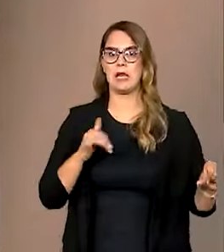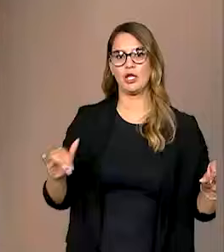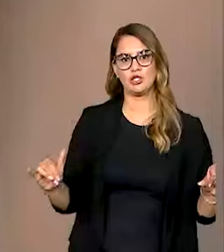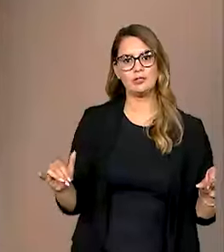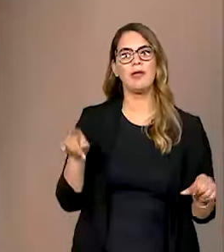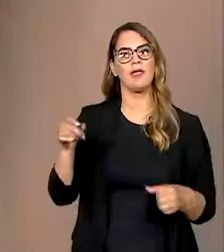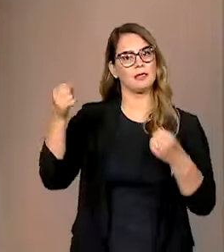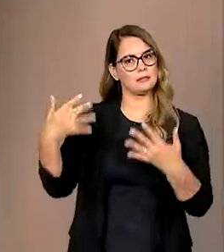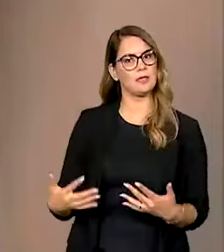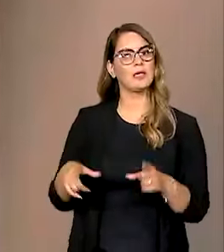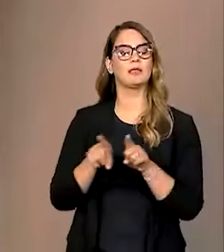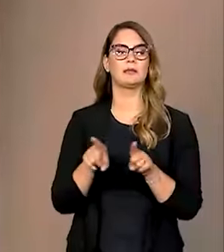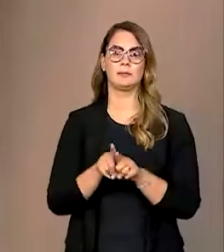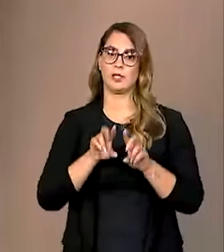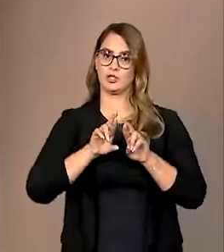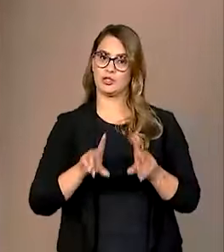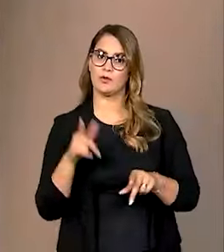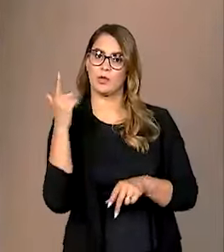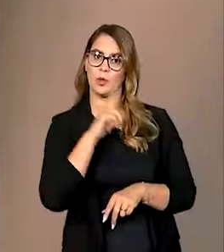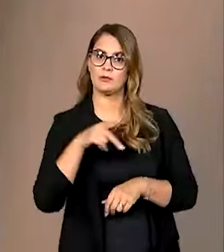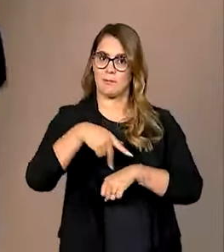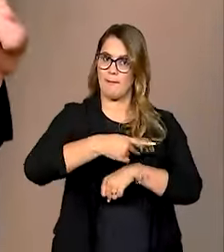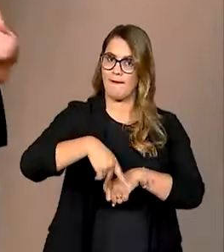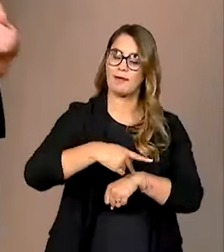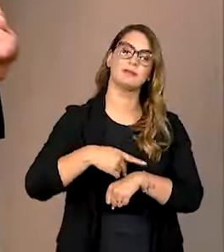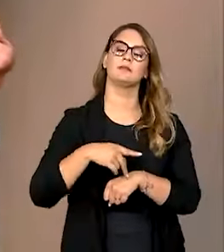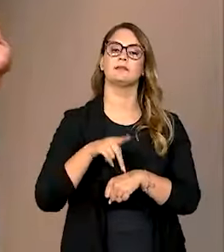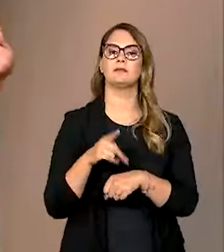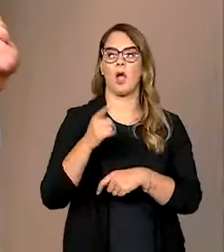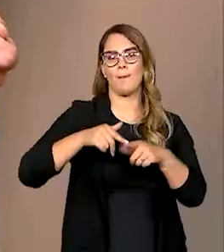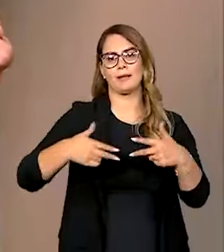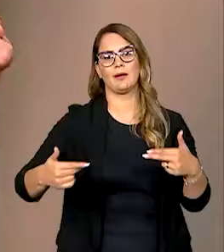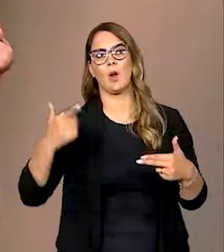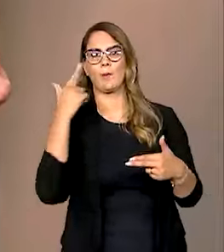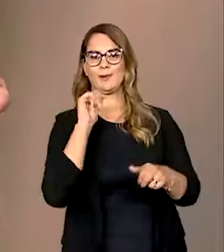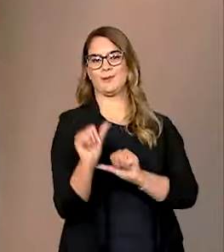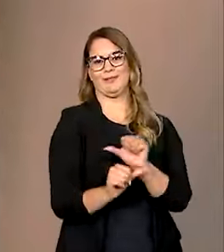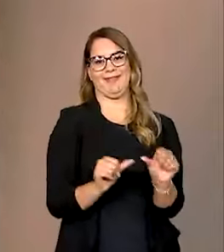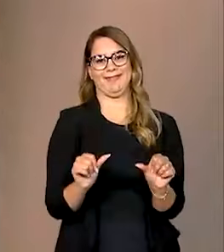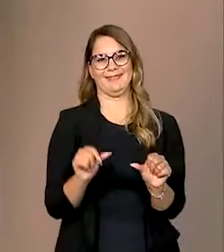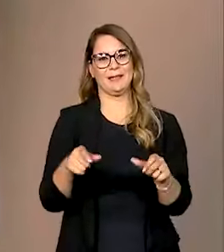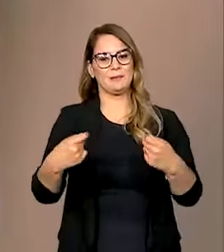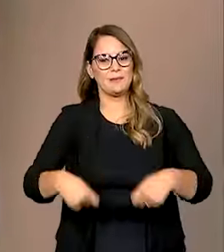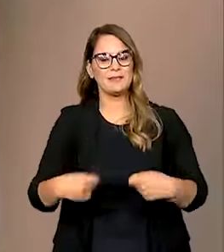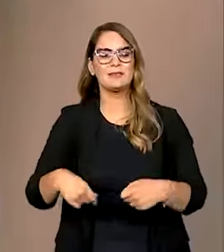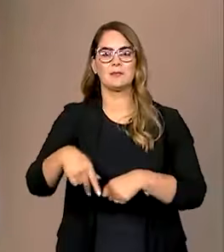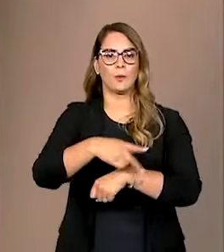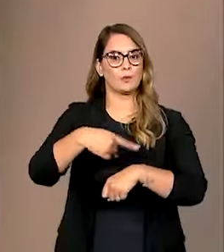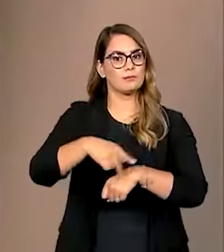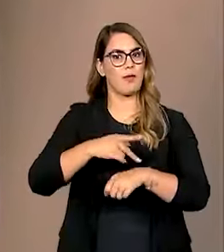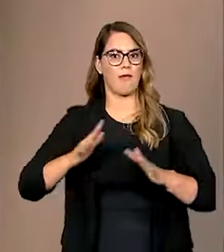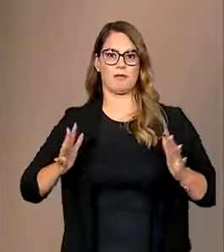E ele tem falado muito da diferença de acesso dos países aos recursos para fazer a mudança do clima. E a necessidade que os países